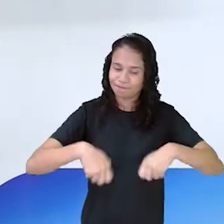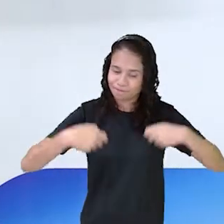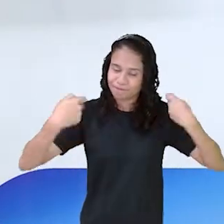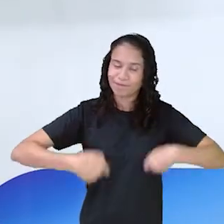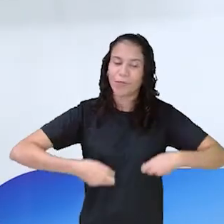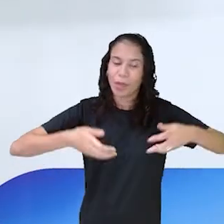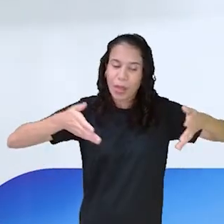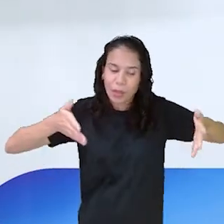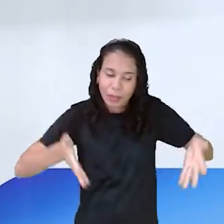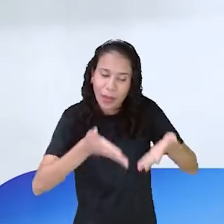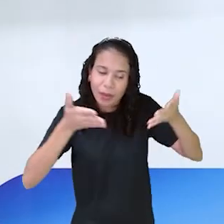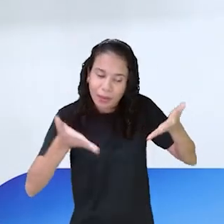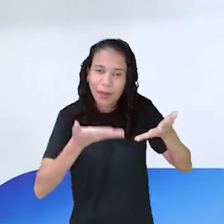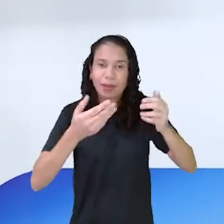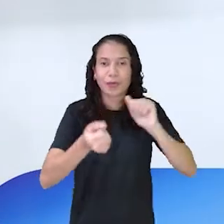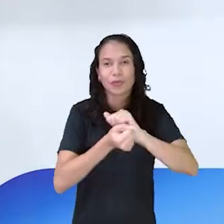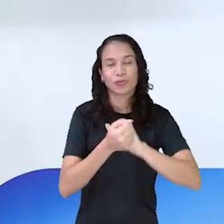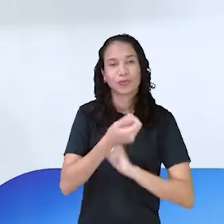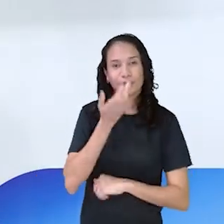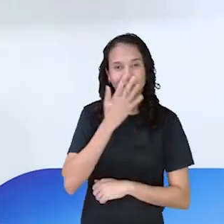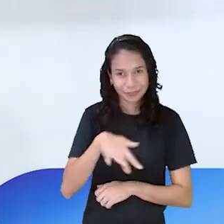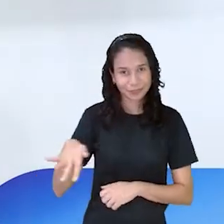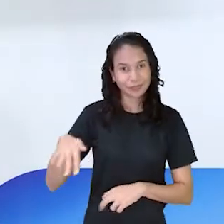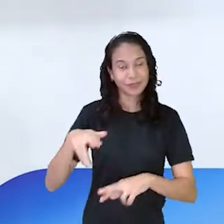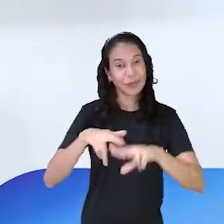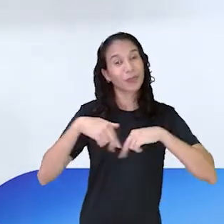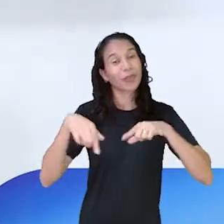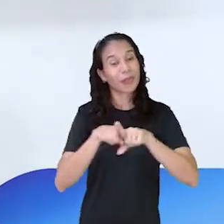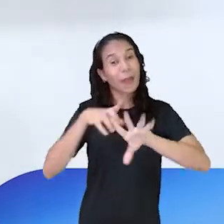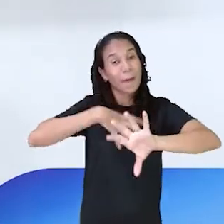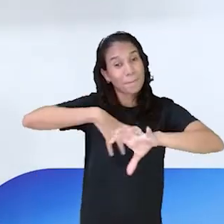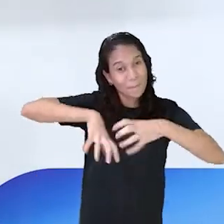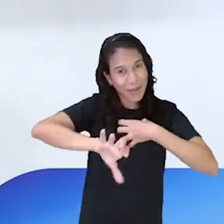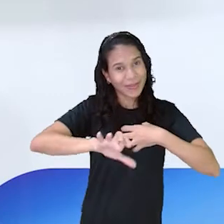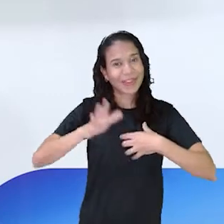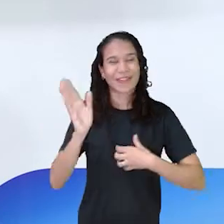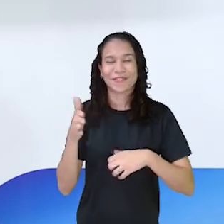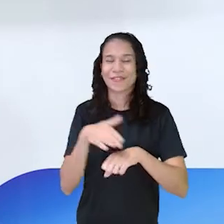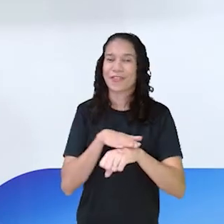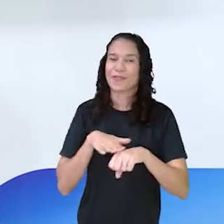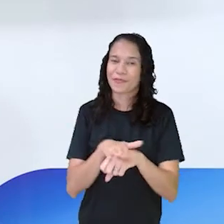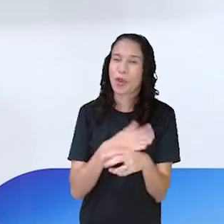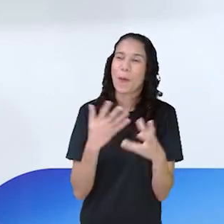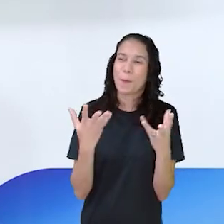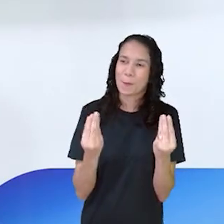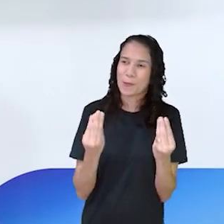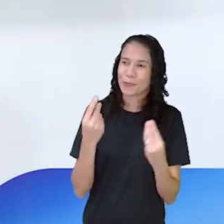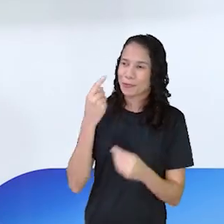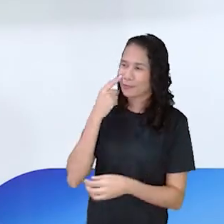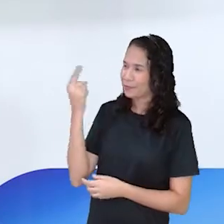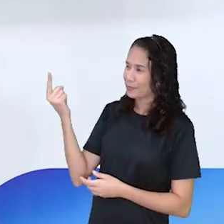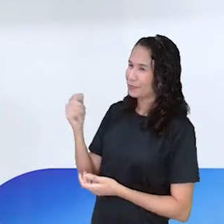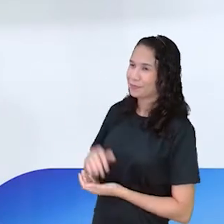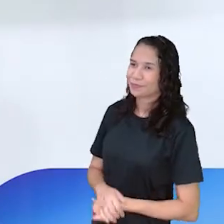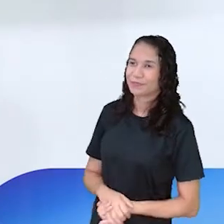trabalhar essas questões com as crianças. E a empatia, que a gente já falou bastante sobre ela.